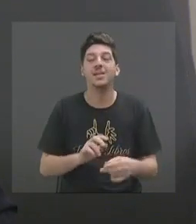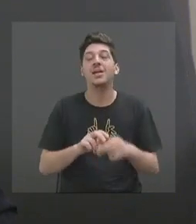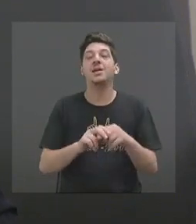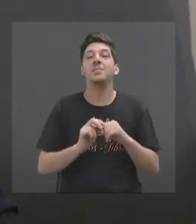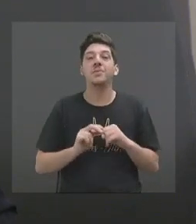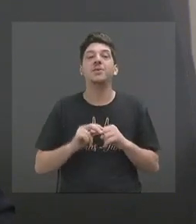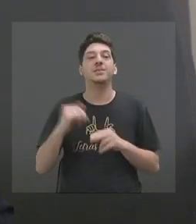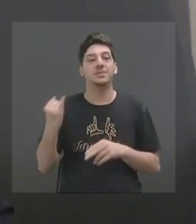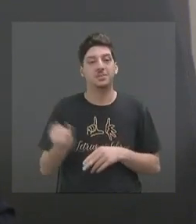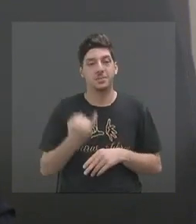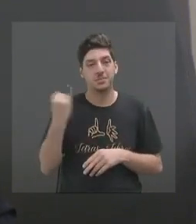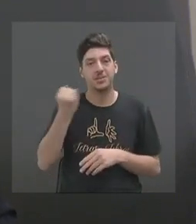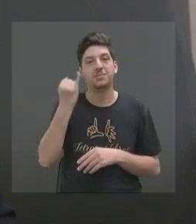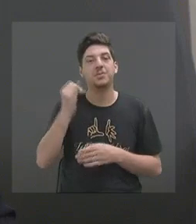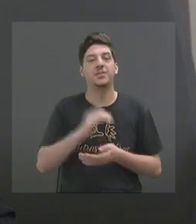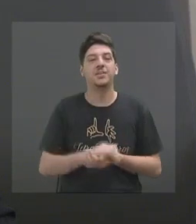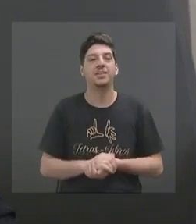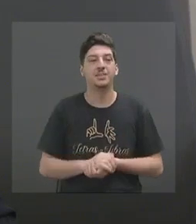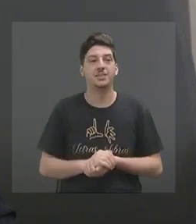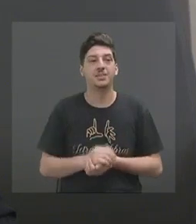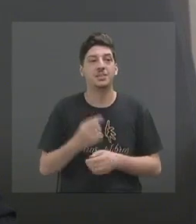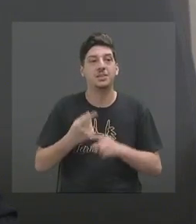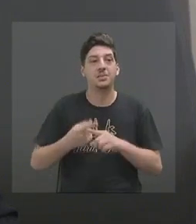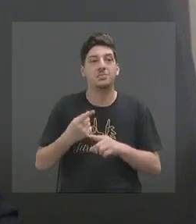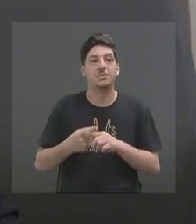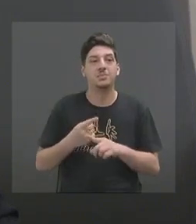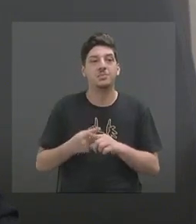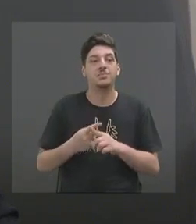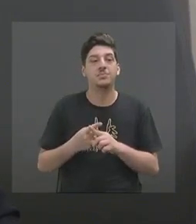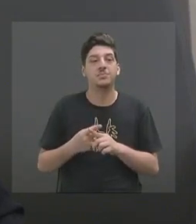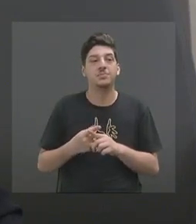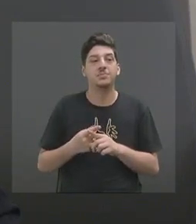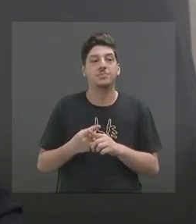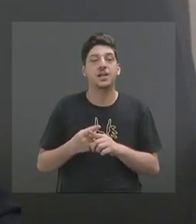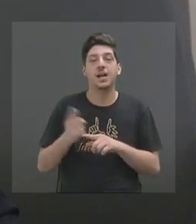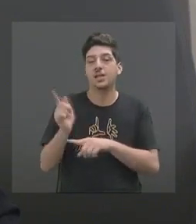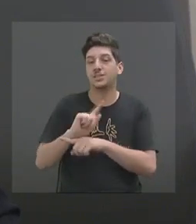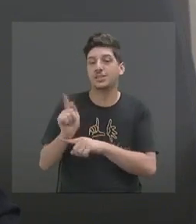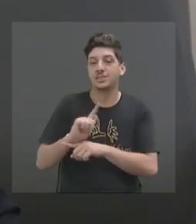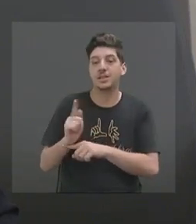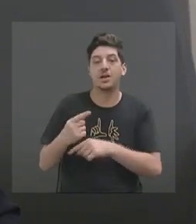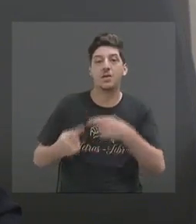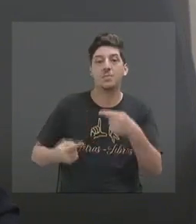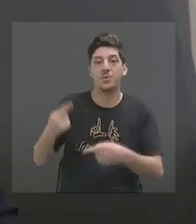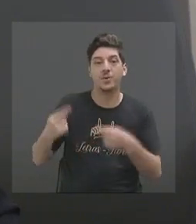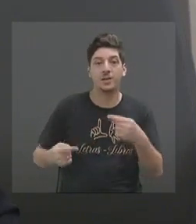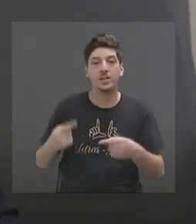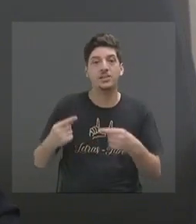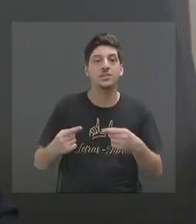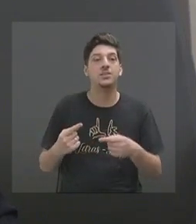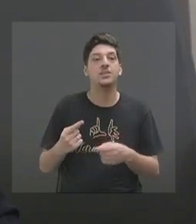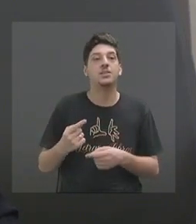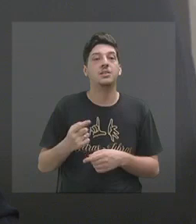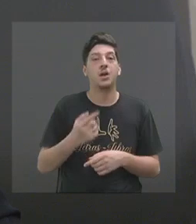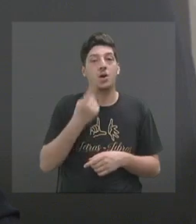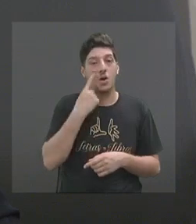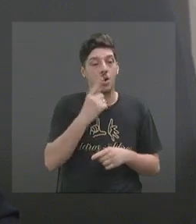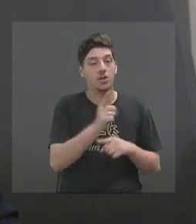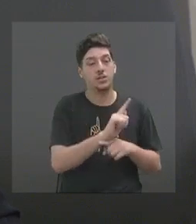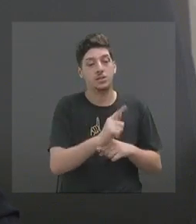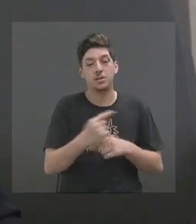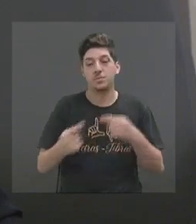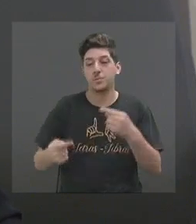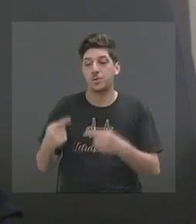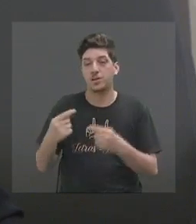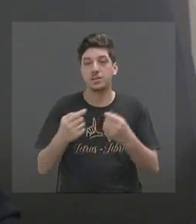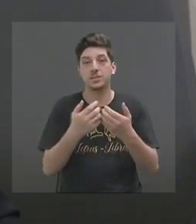é muito importante, porque a gestão e a política não podem, e é uma palavra muito dura, mas elas não